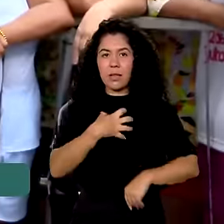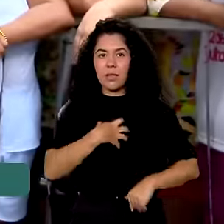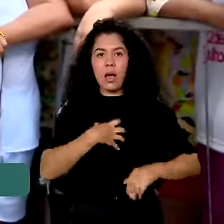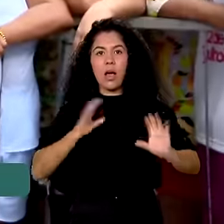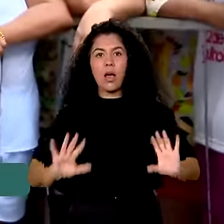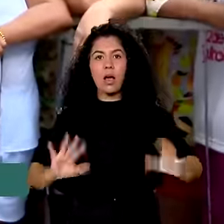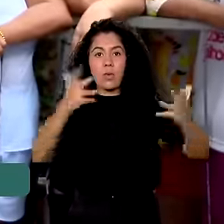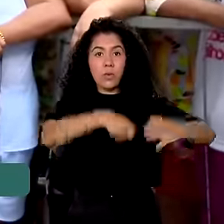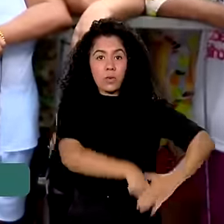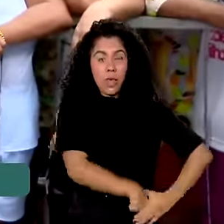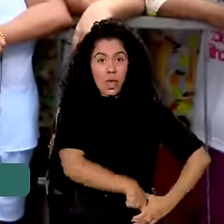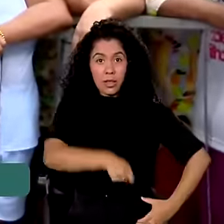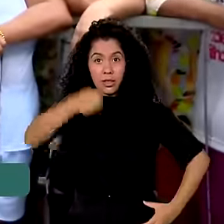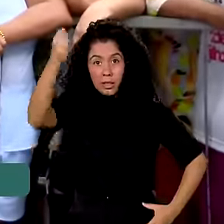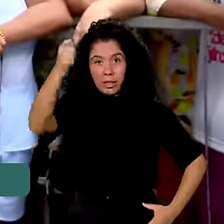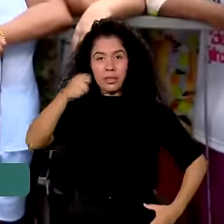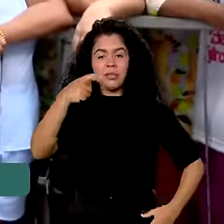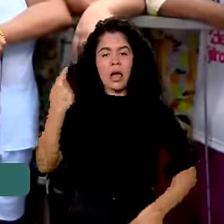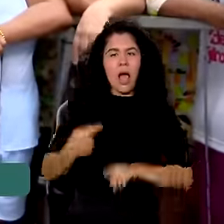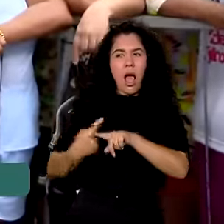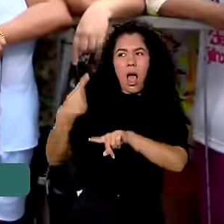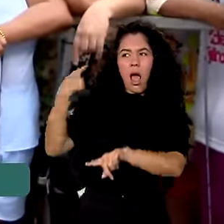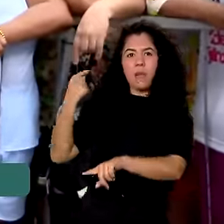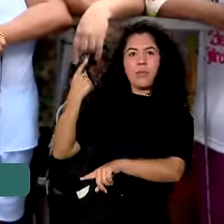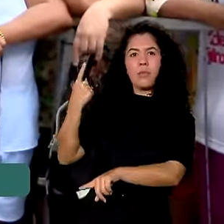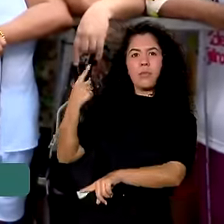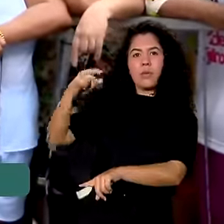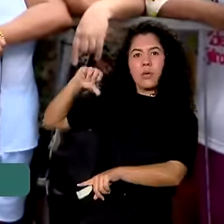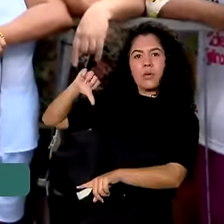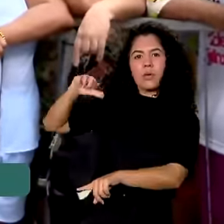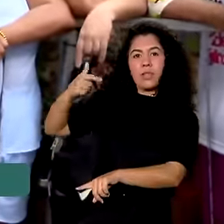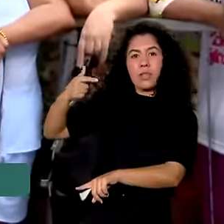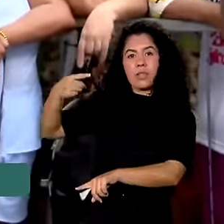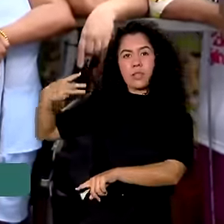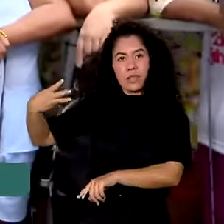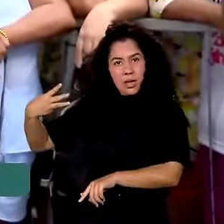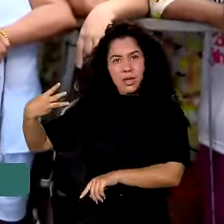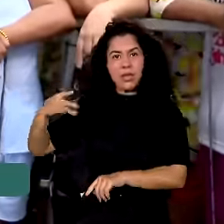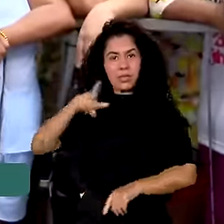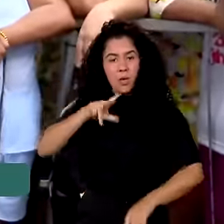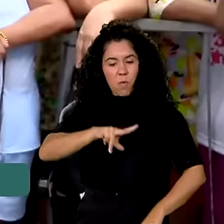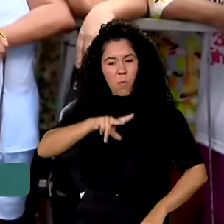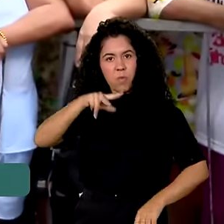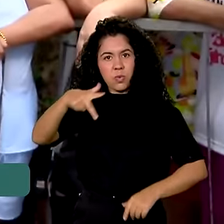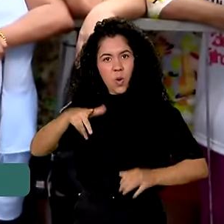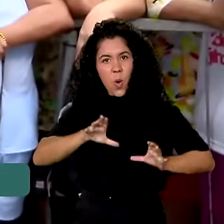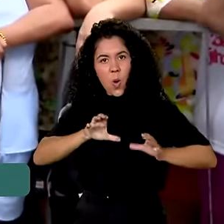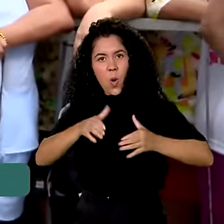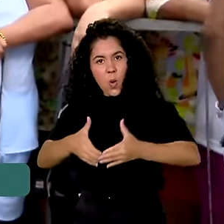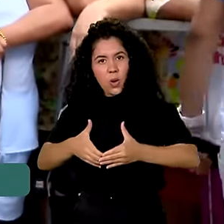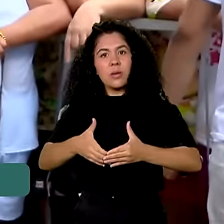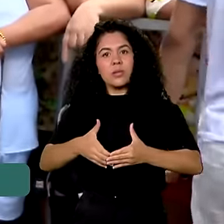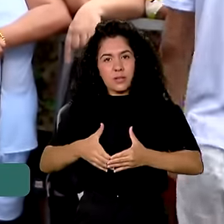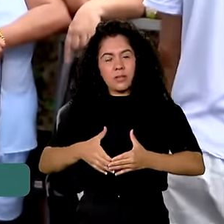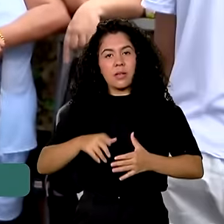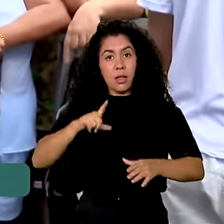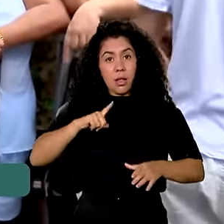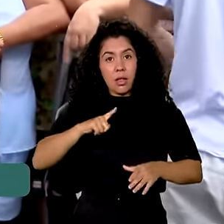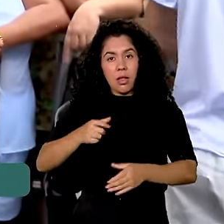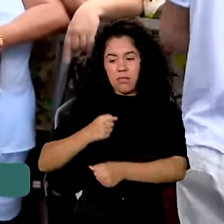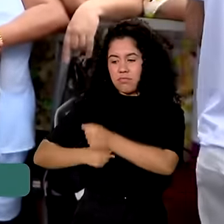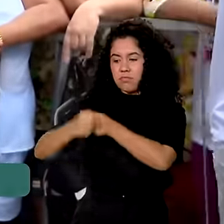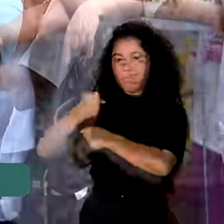independência no Estado em 1823, quando forças portuguesas que resistiam à declaração no ano anterior